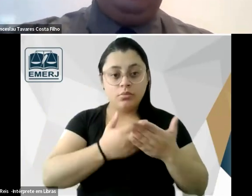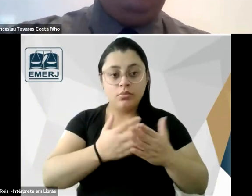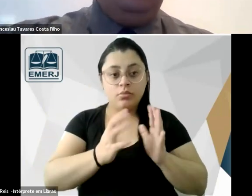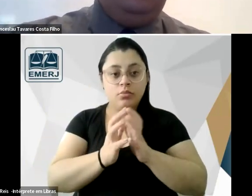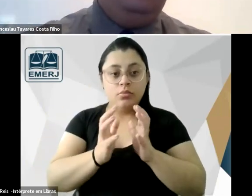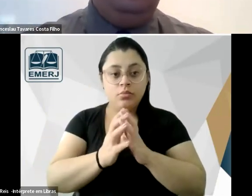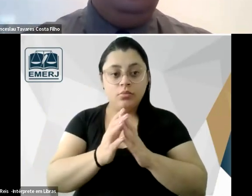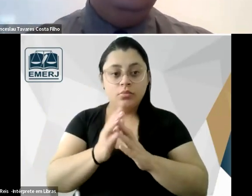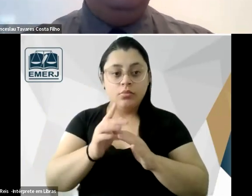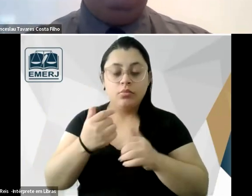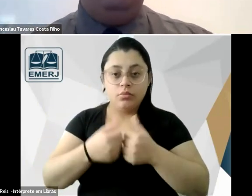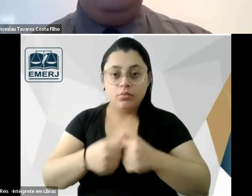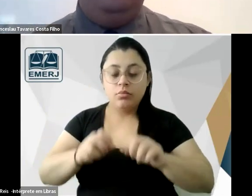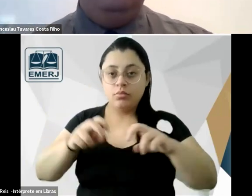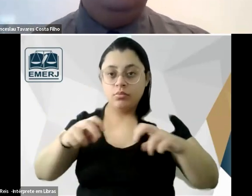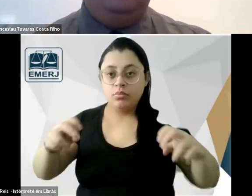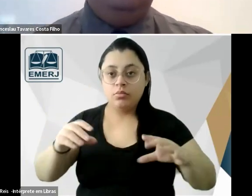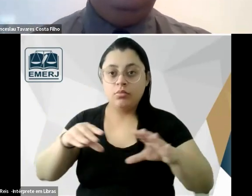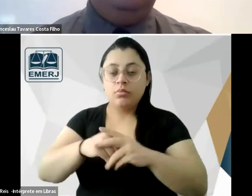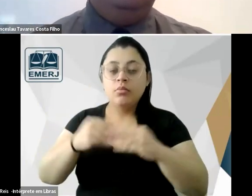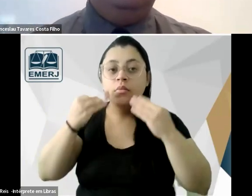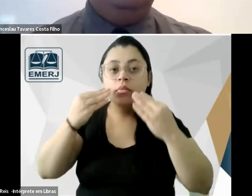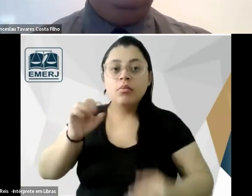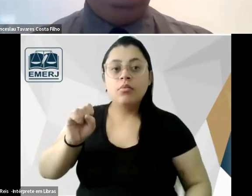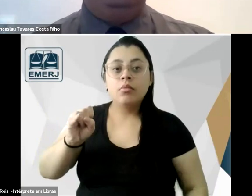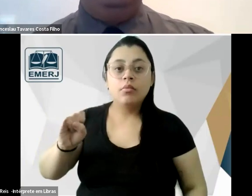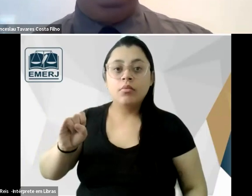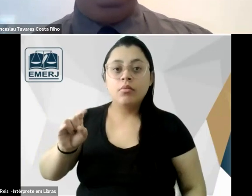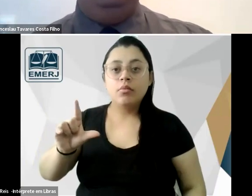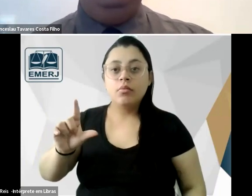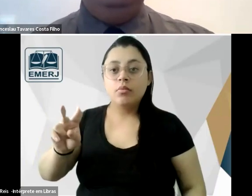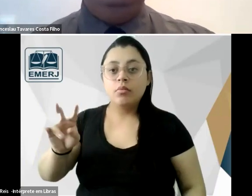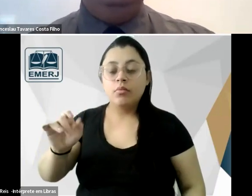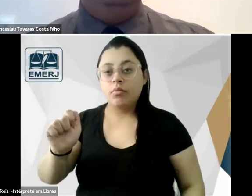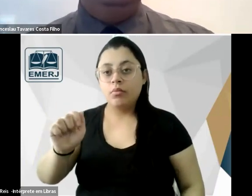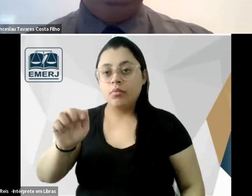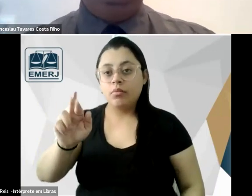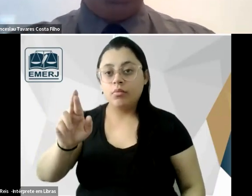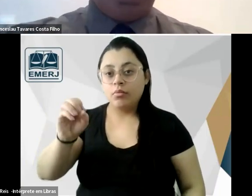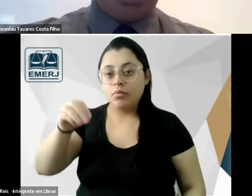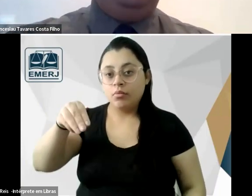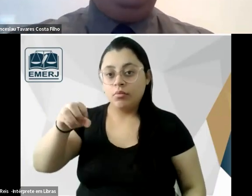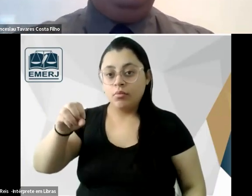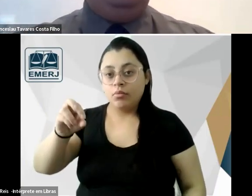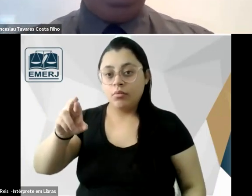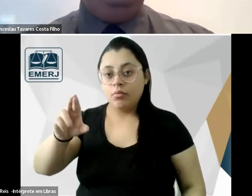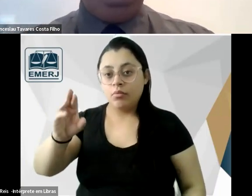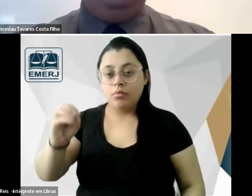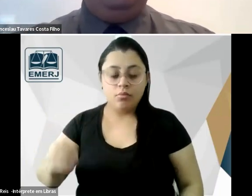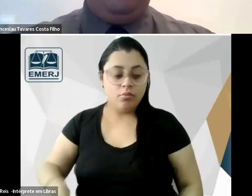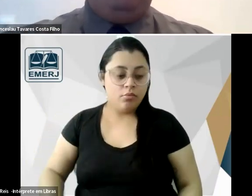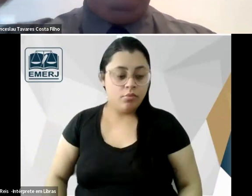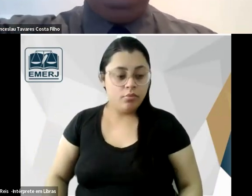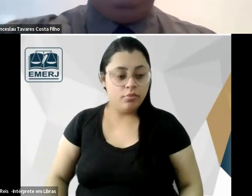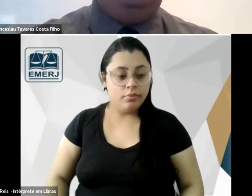que estavam lá na banca de Silvio Romero que sustentou a a